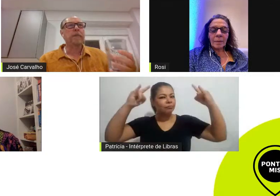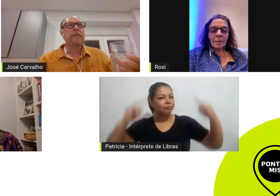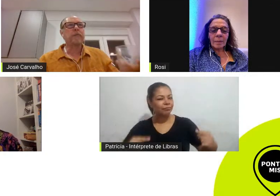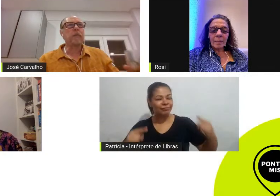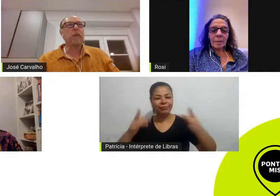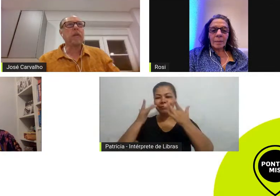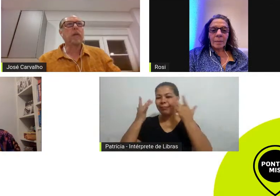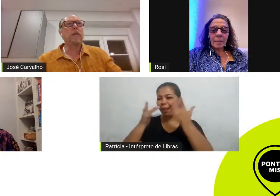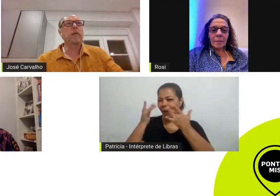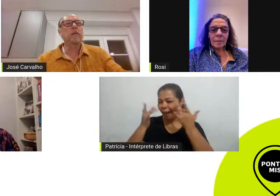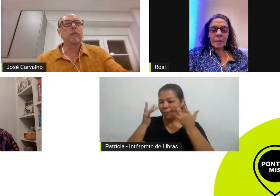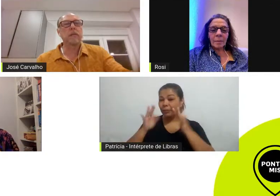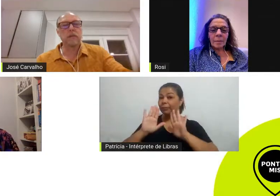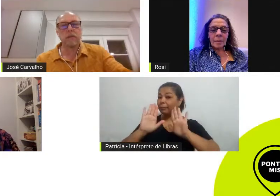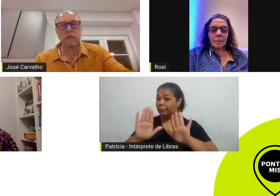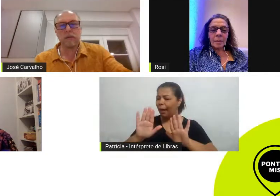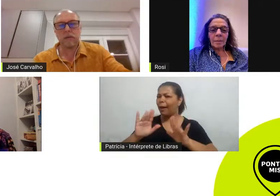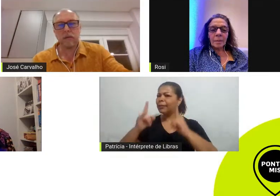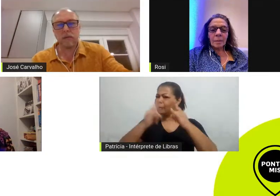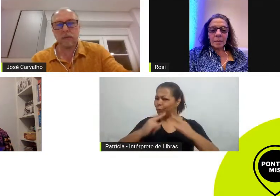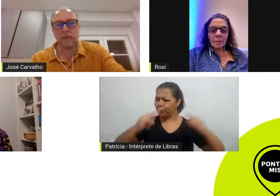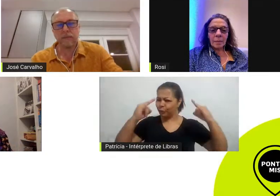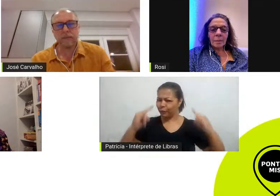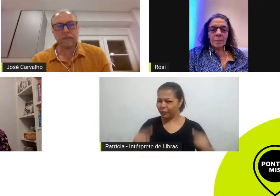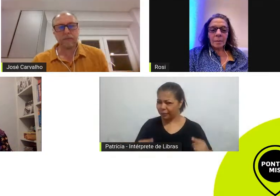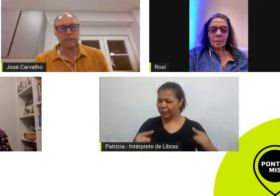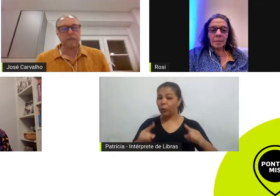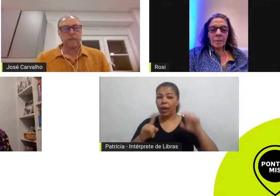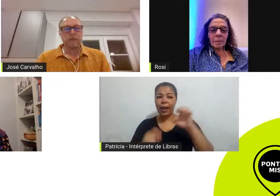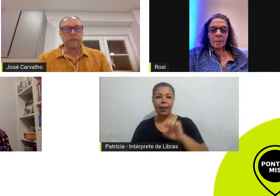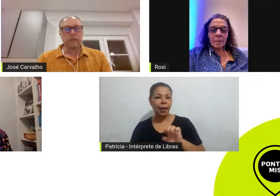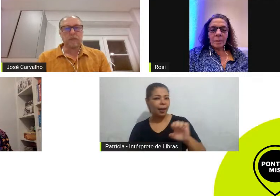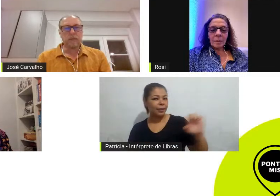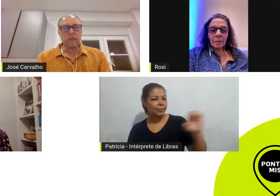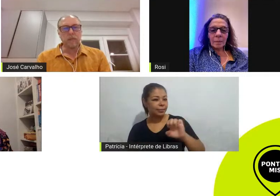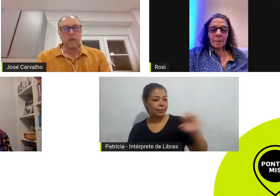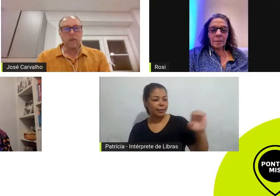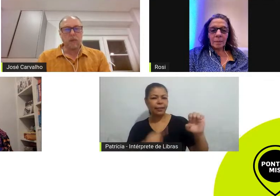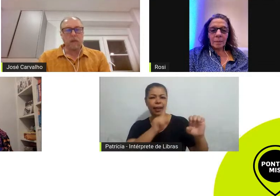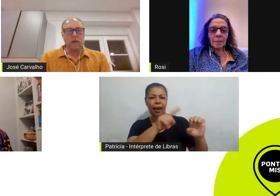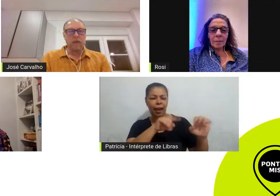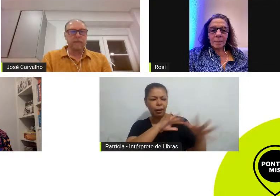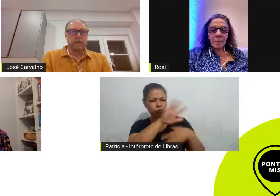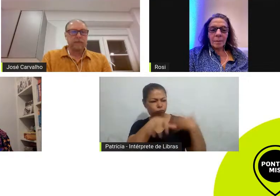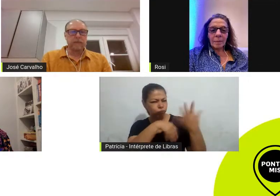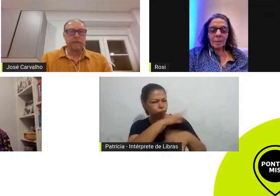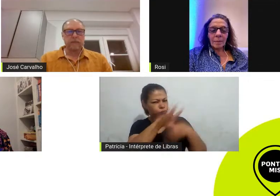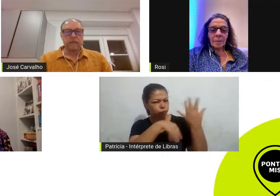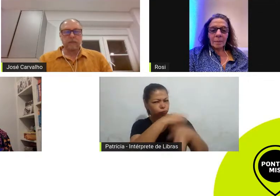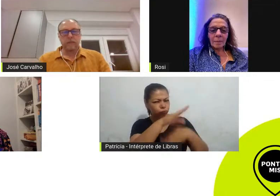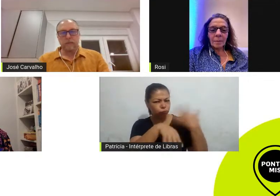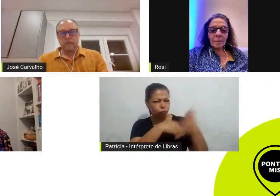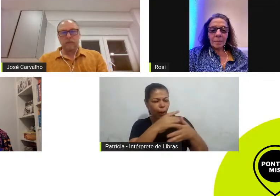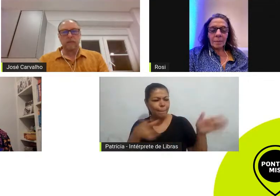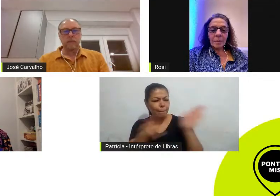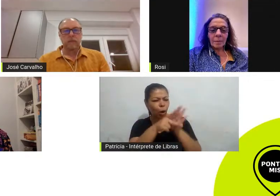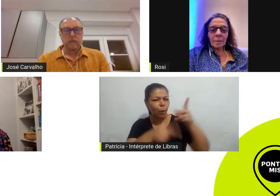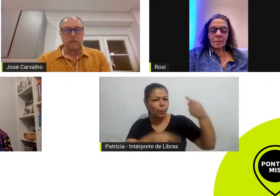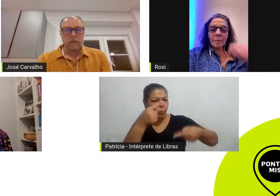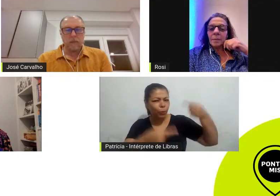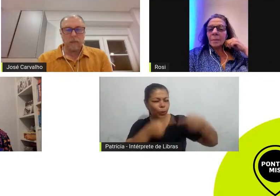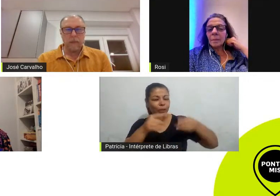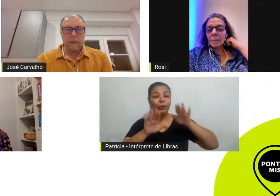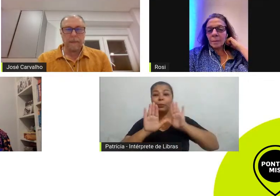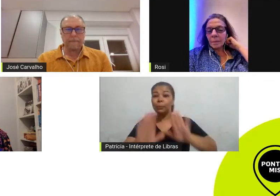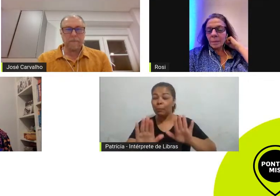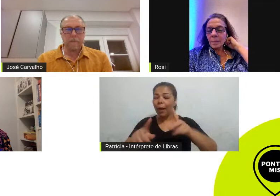nessa época o circo era considerado pela esquerda coisa de alienados políticos mas o grupo de teatro Nambembe estando à frente